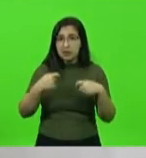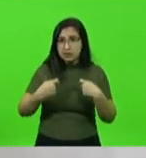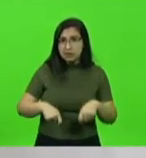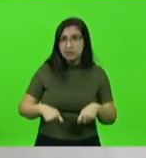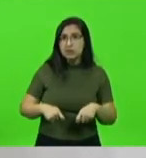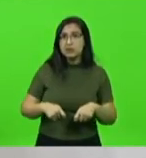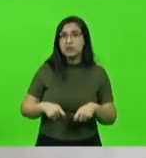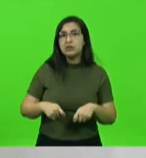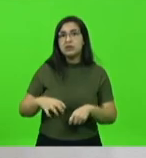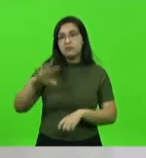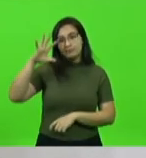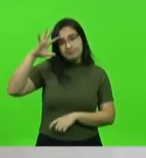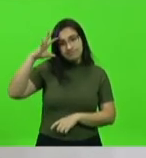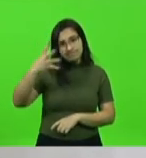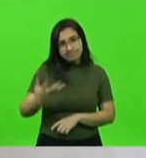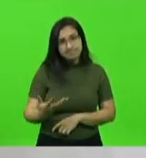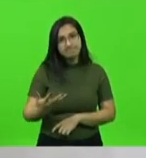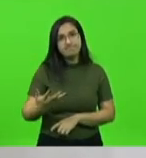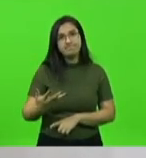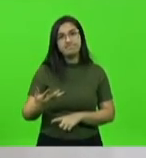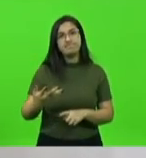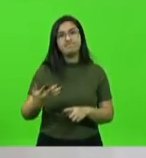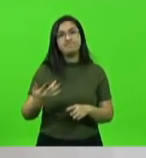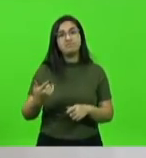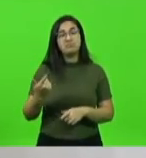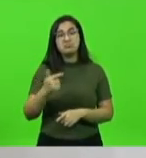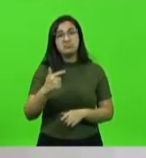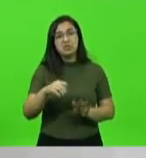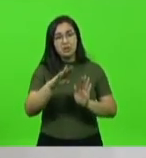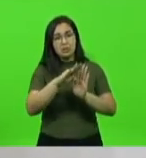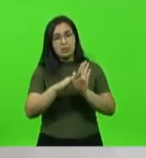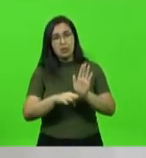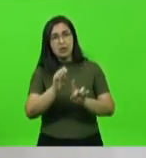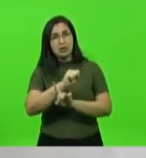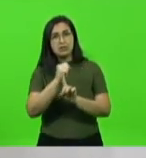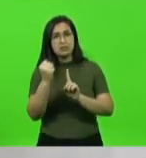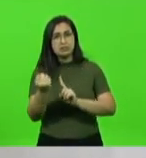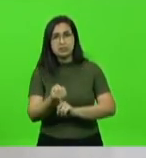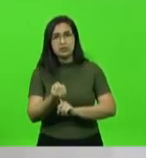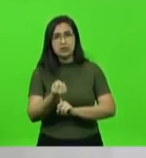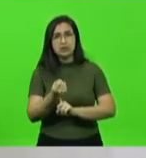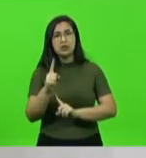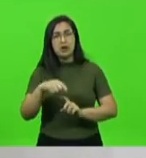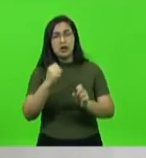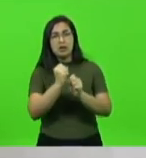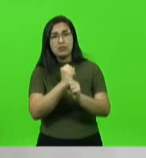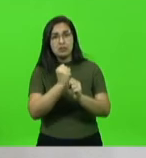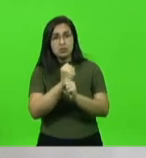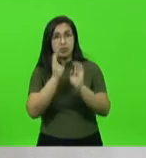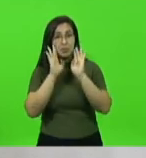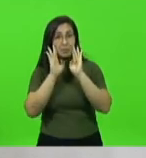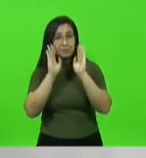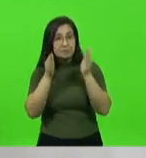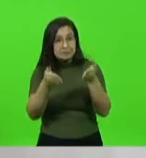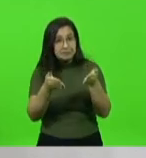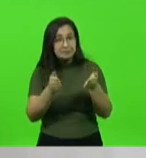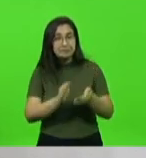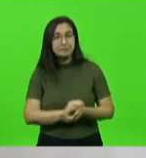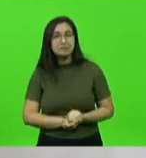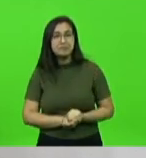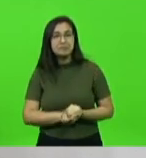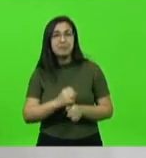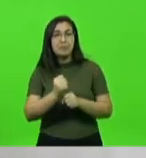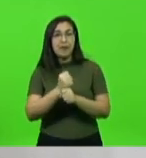solução, que não está em pautas socialistas, e sim em construção focada. Este ano,